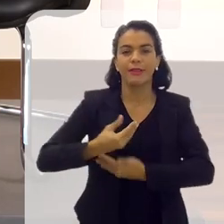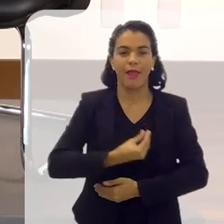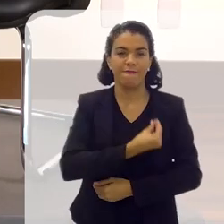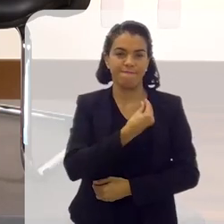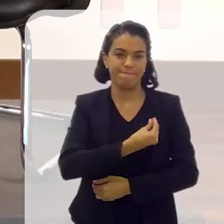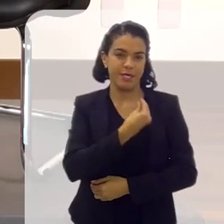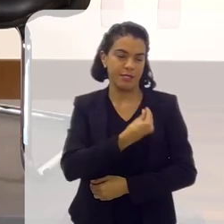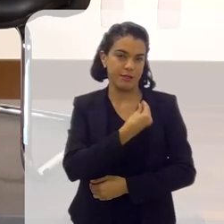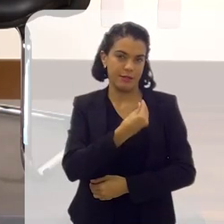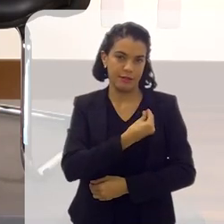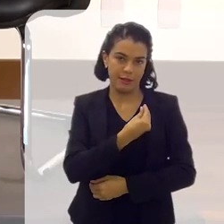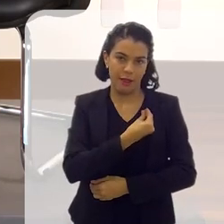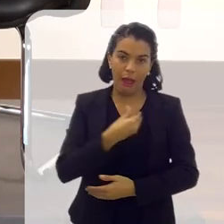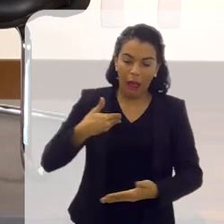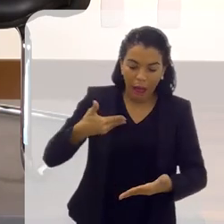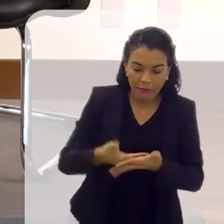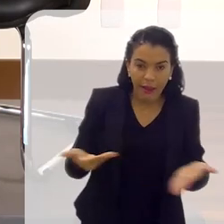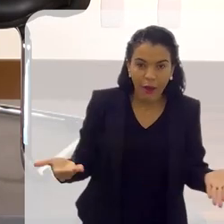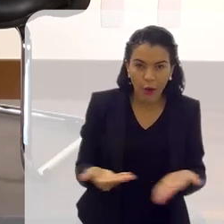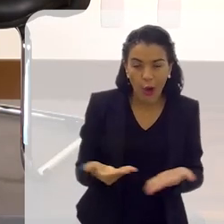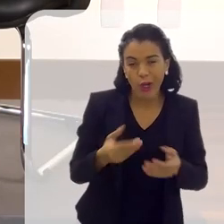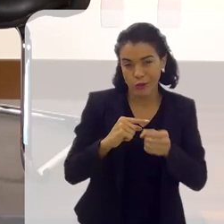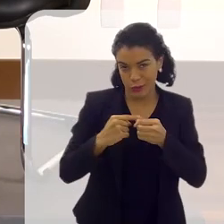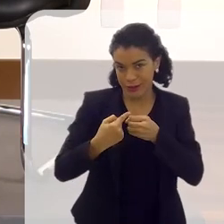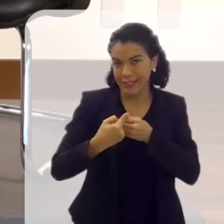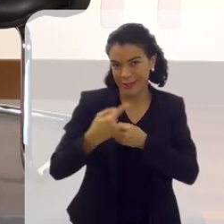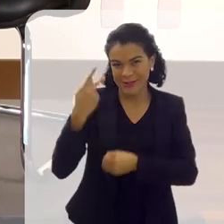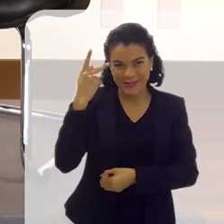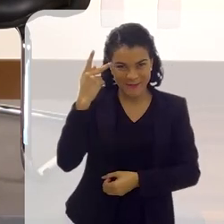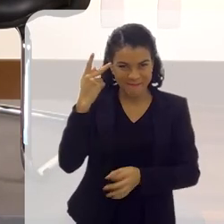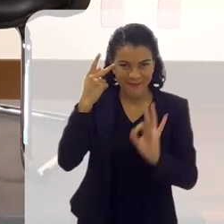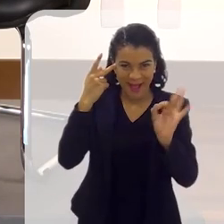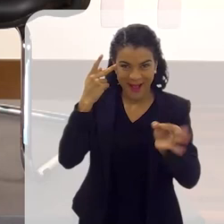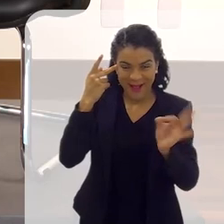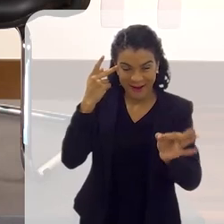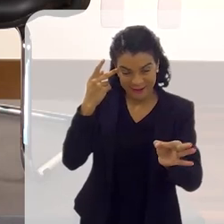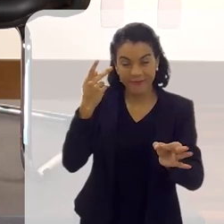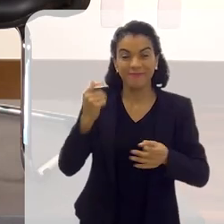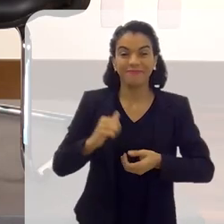que eu caminhei até aqui. Eu sou lá do interior de São Paulo.